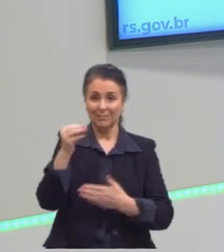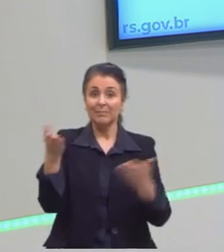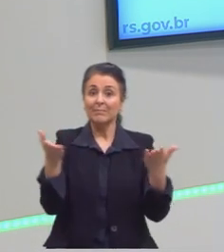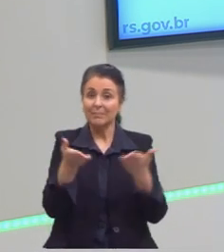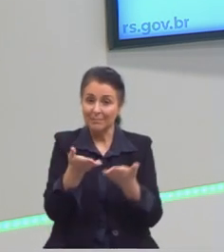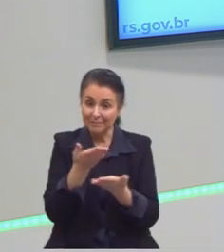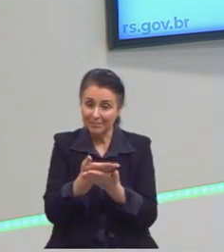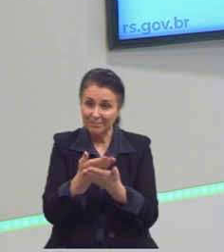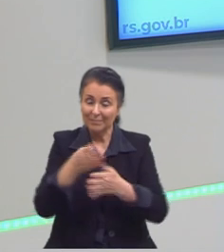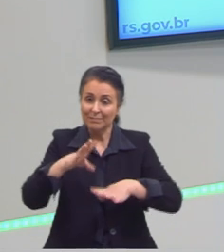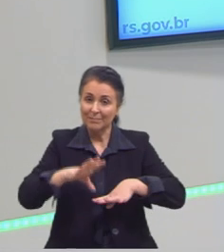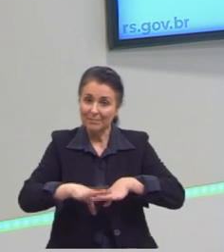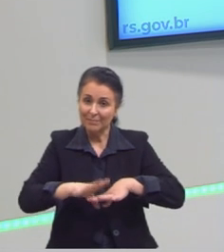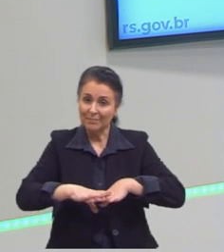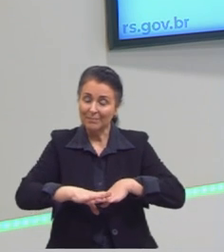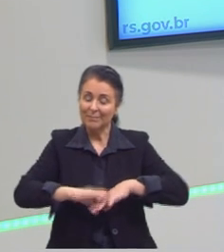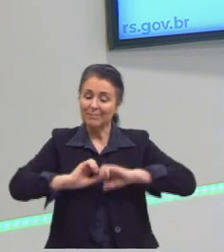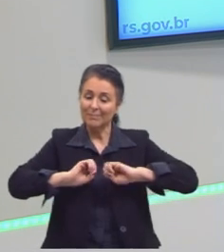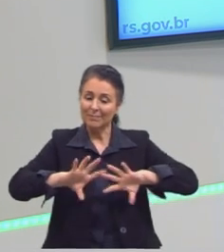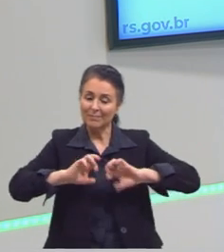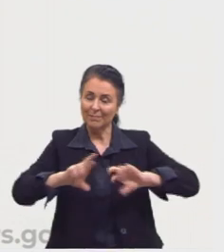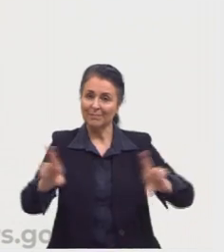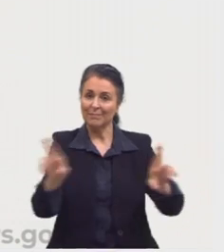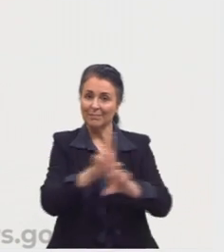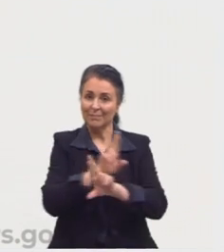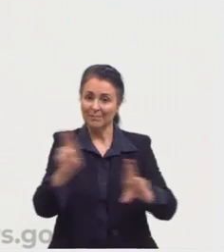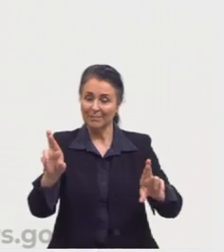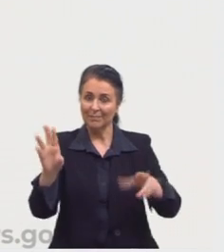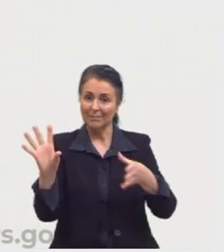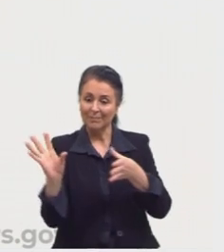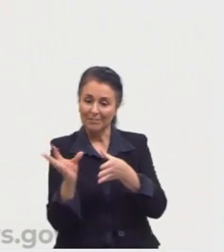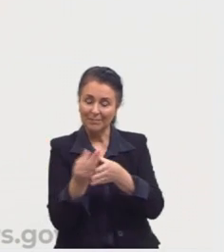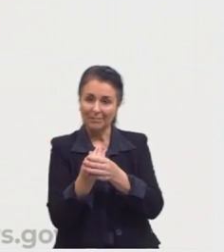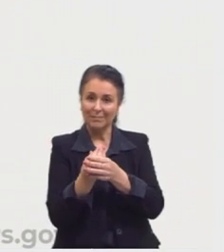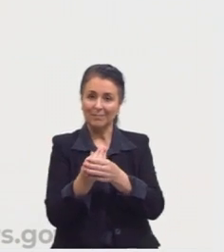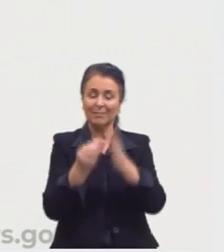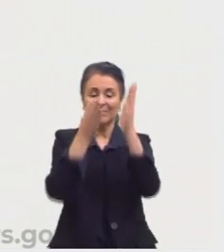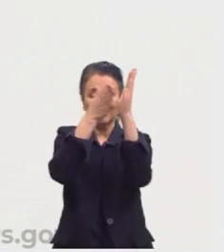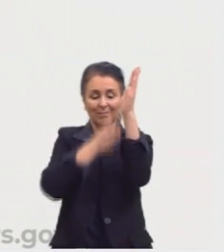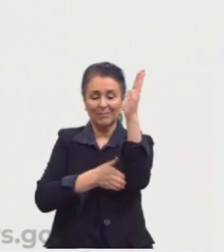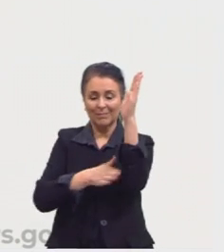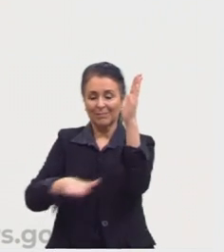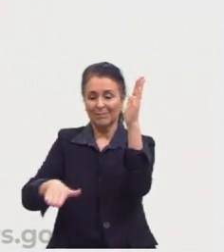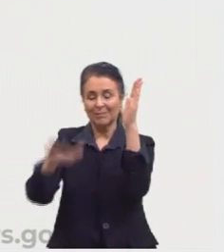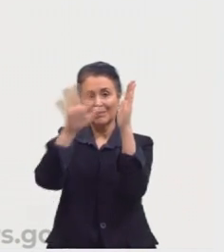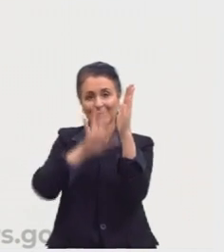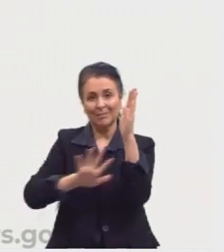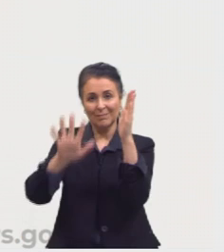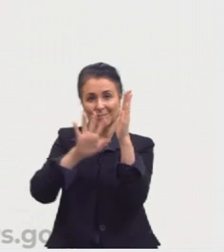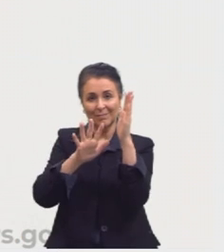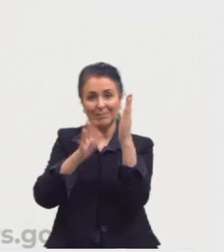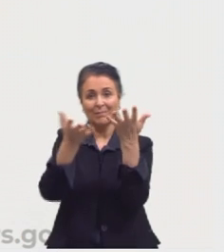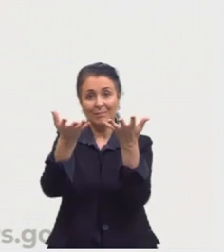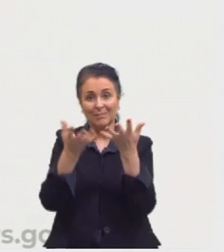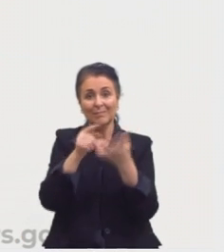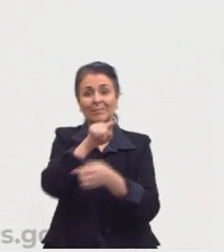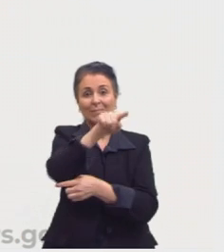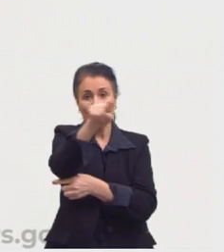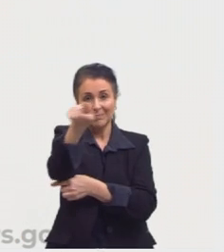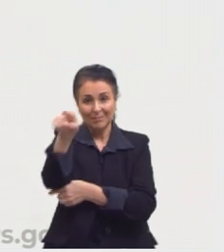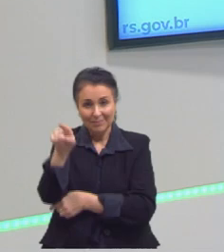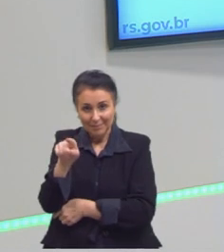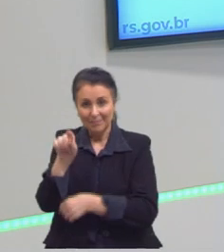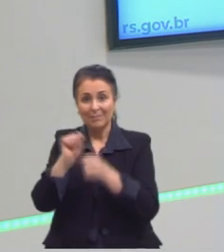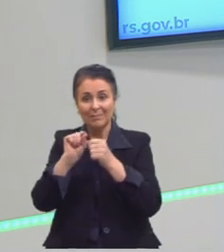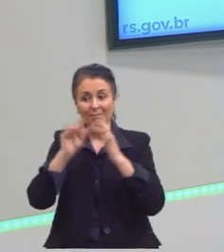hoje era ver, então, a relação dos conjuntos e o plano cartesiano. E aí, quero que vocês me digam, entrem em